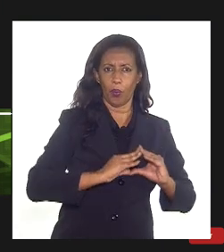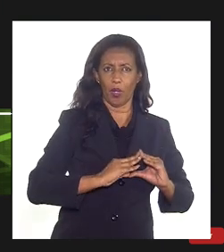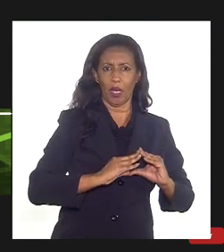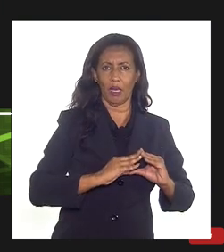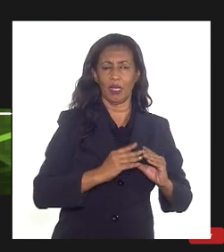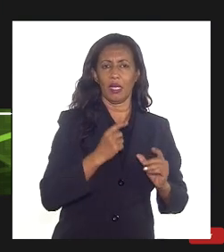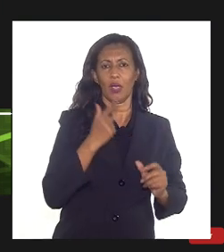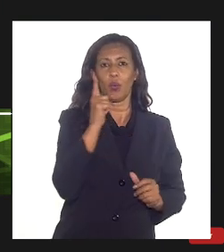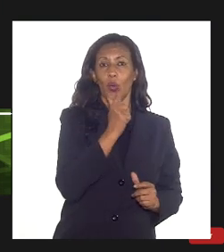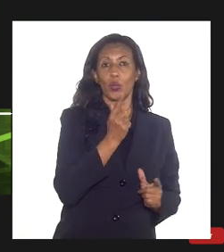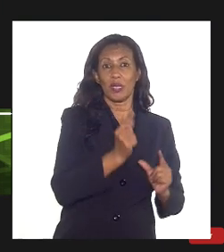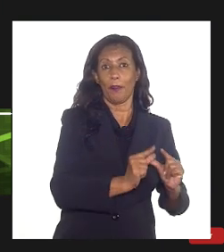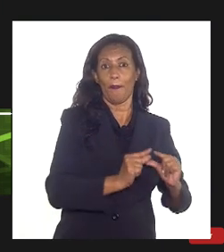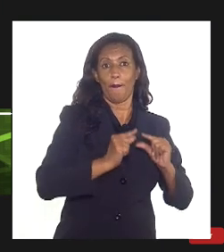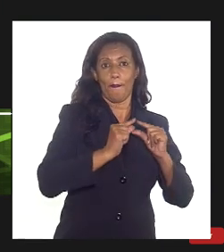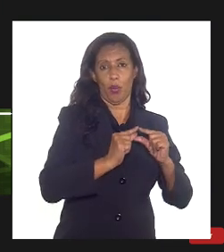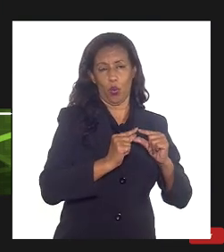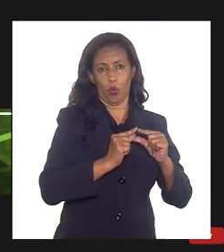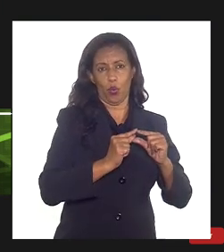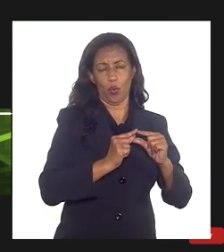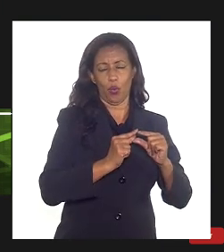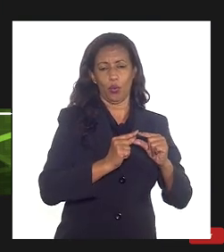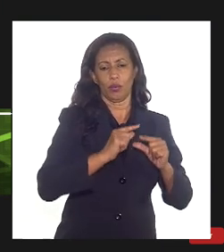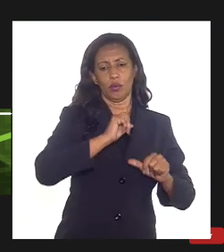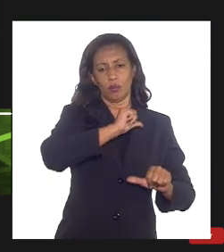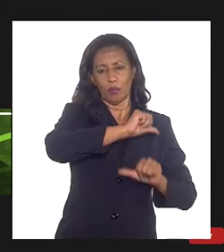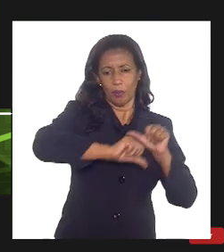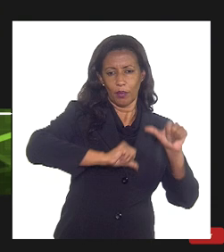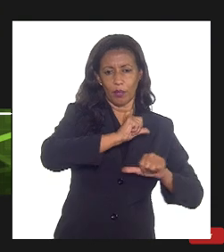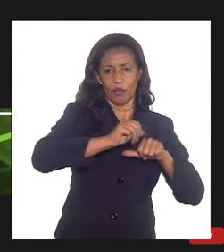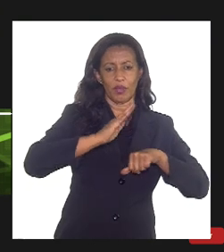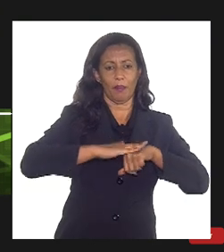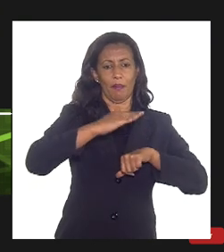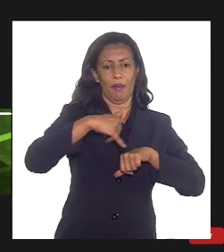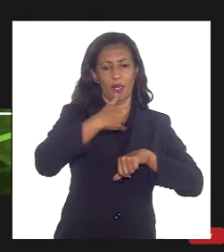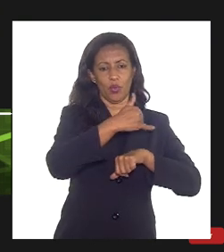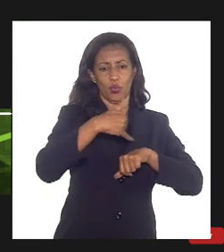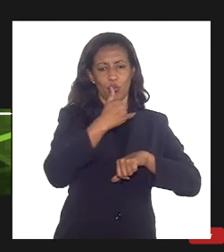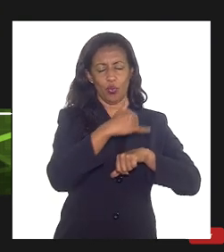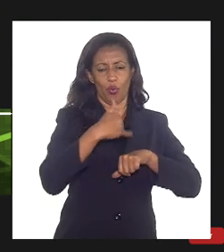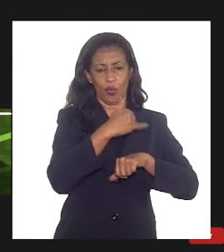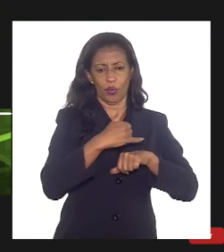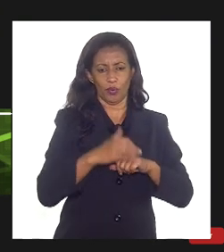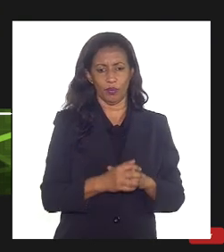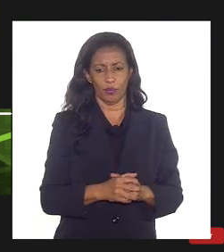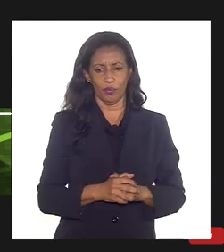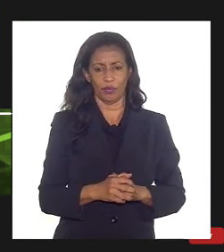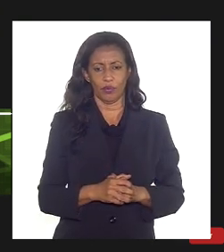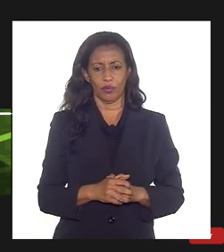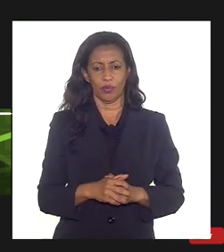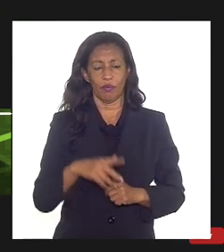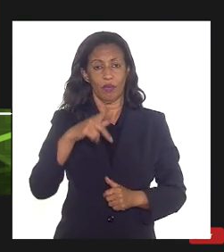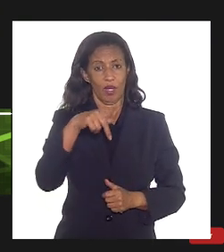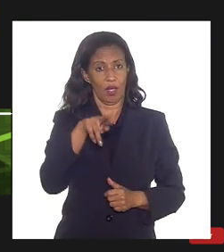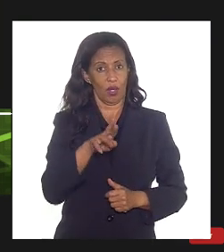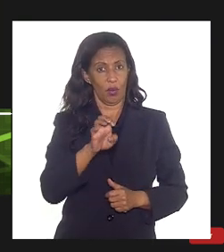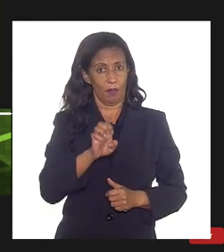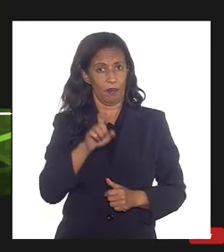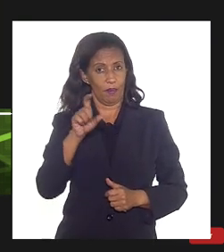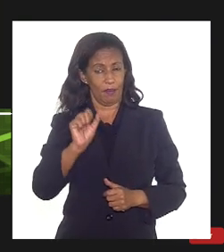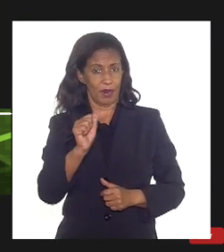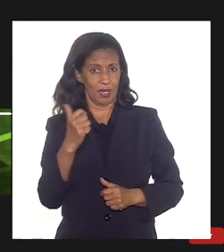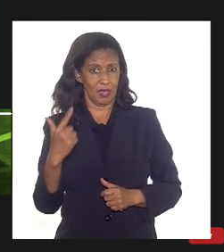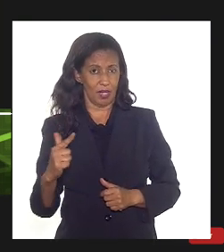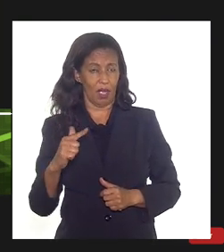maximizar a recuperação do óleo e consequentemente a receita do projeto eu injeto água no pré-sal a gente